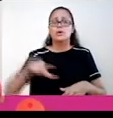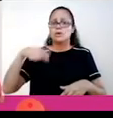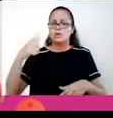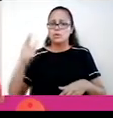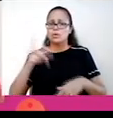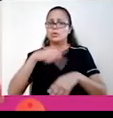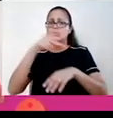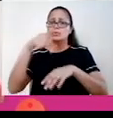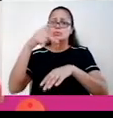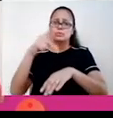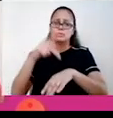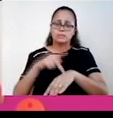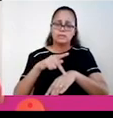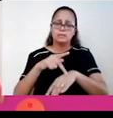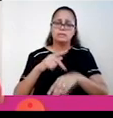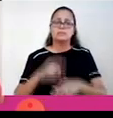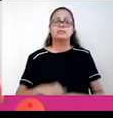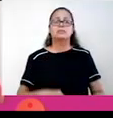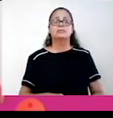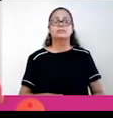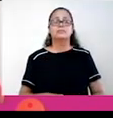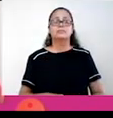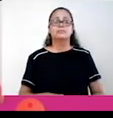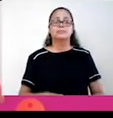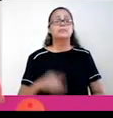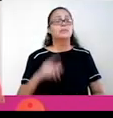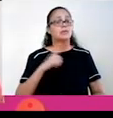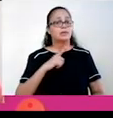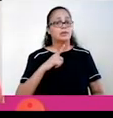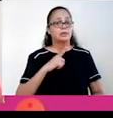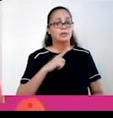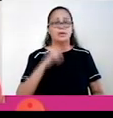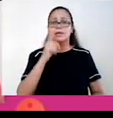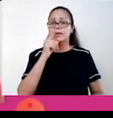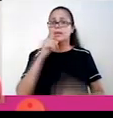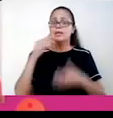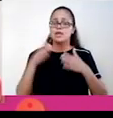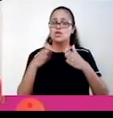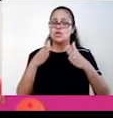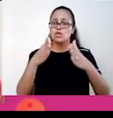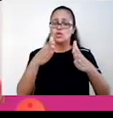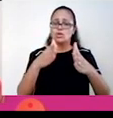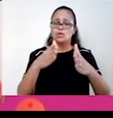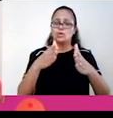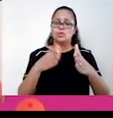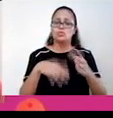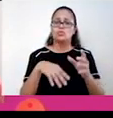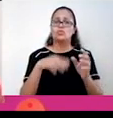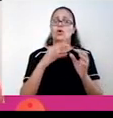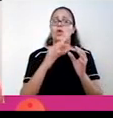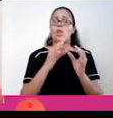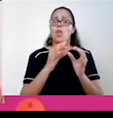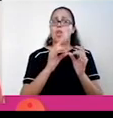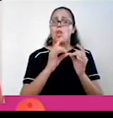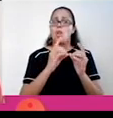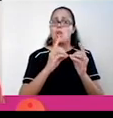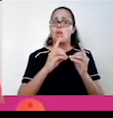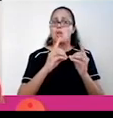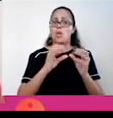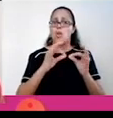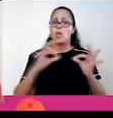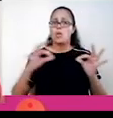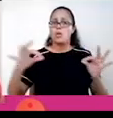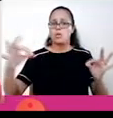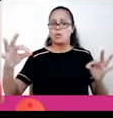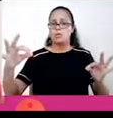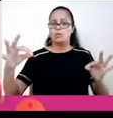Bolívia, Colômbia, Venezuela e Guiana. Existe nessa bacia rios de grande extensão e rios com grande volume, como é o